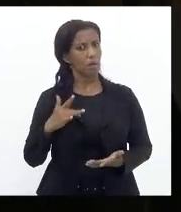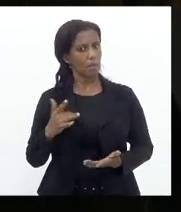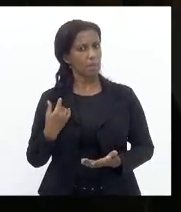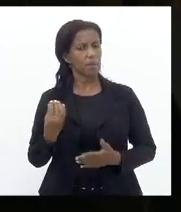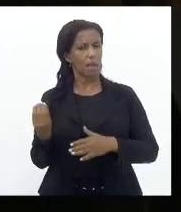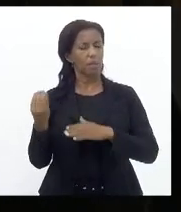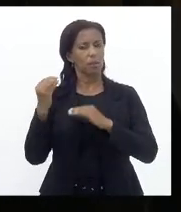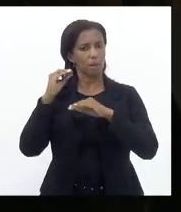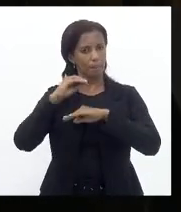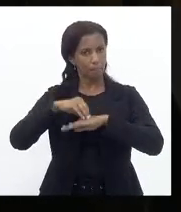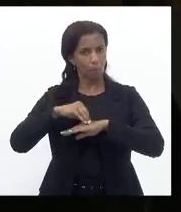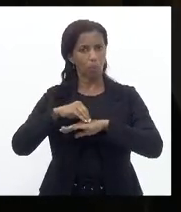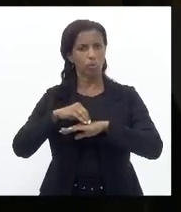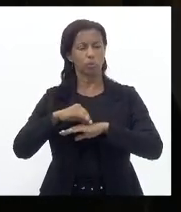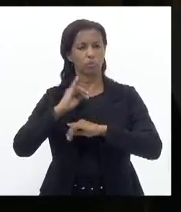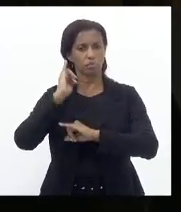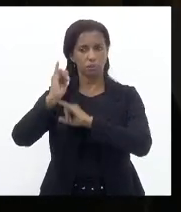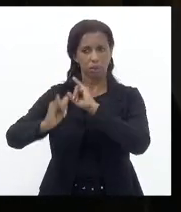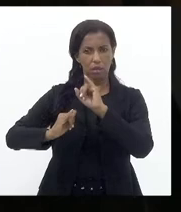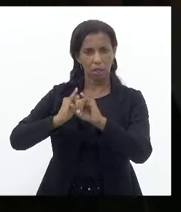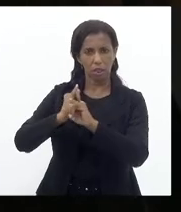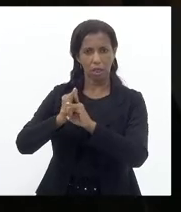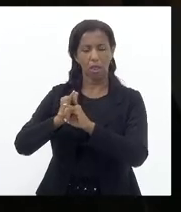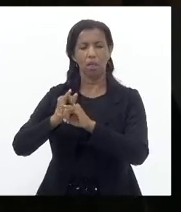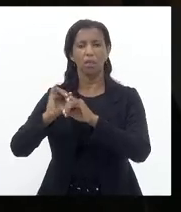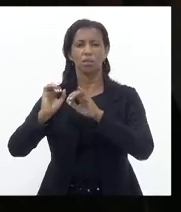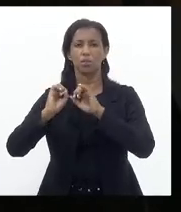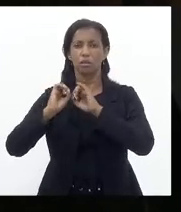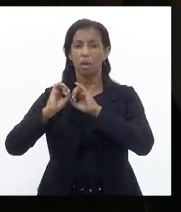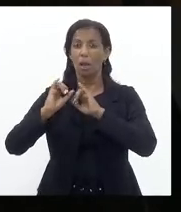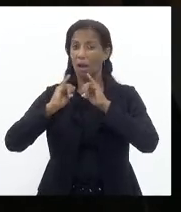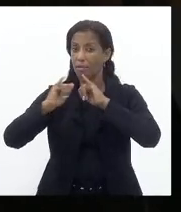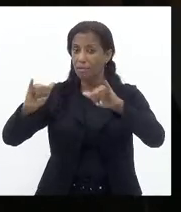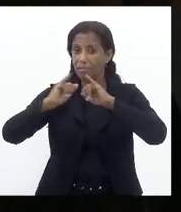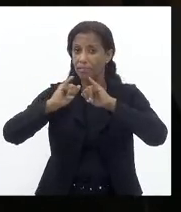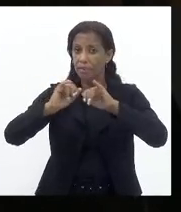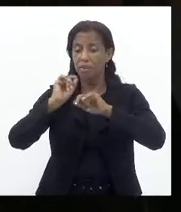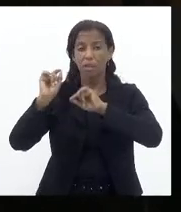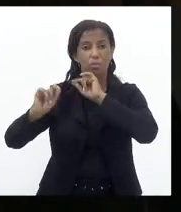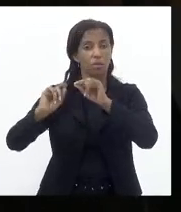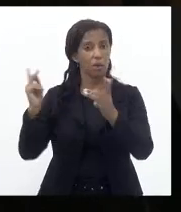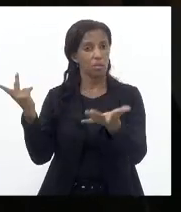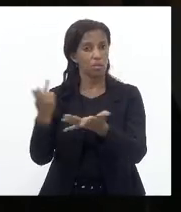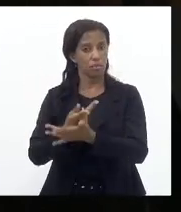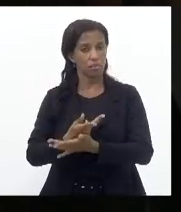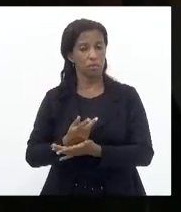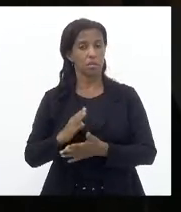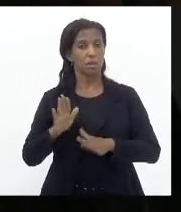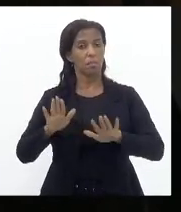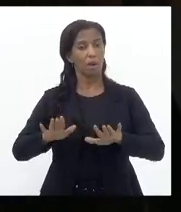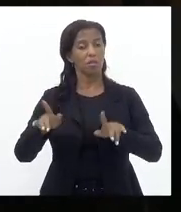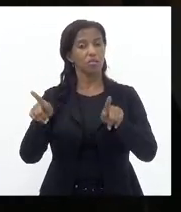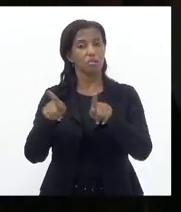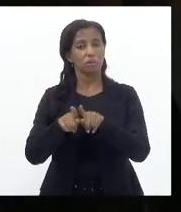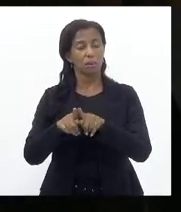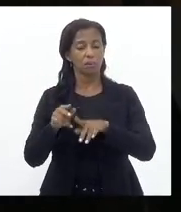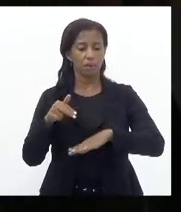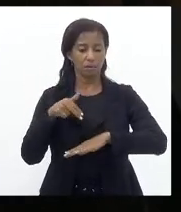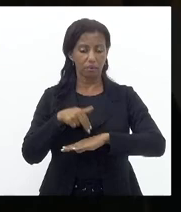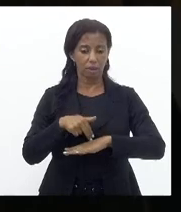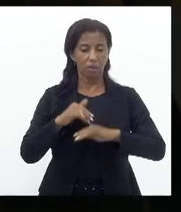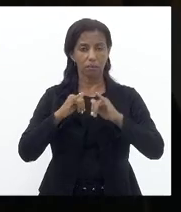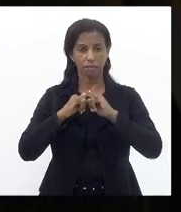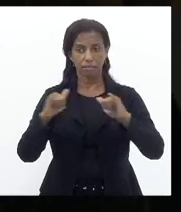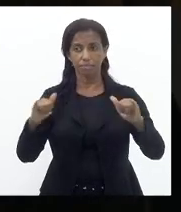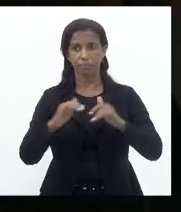postado Nas redes sociais Um card Avisando Sobre Essa questão Mas também Veio aqui Comunicar